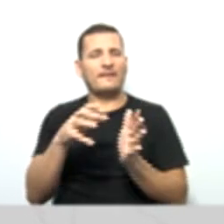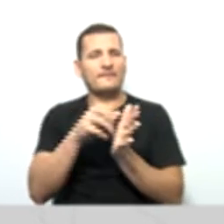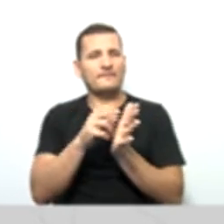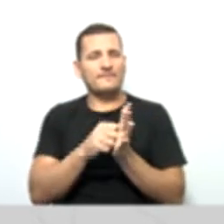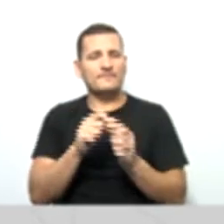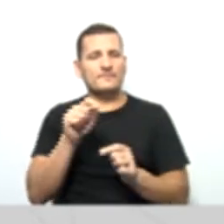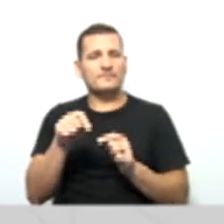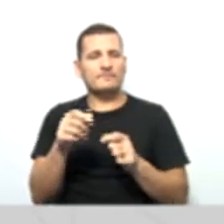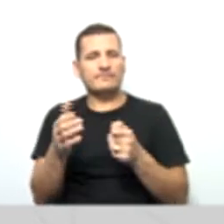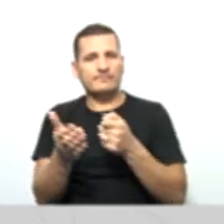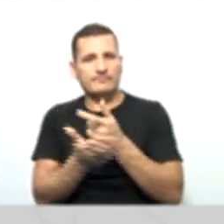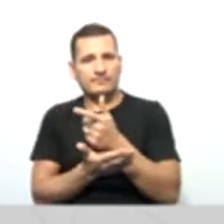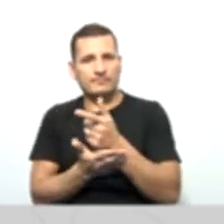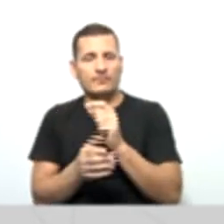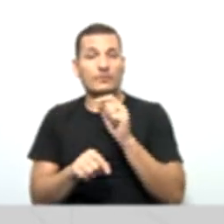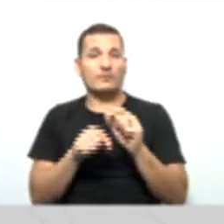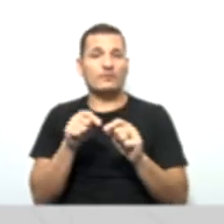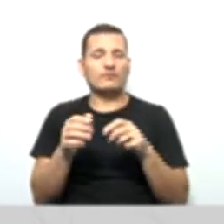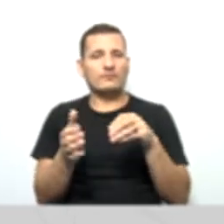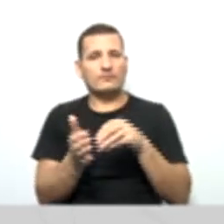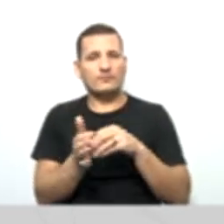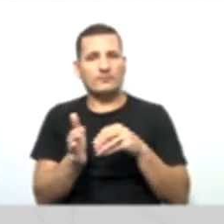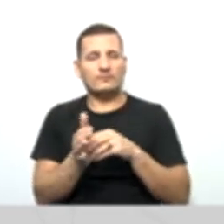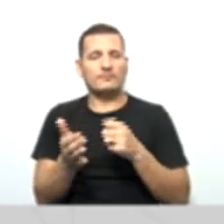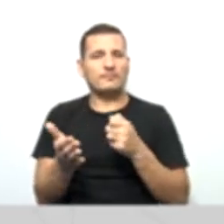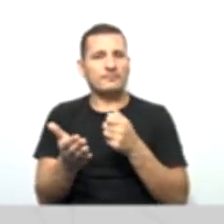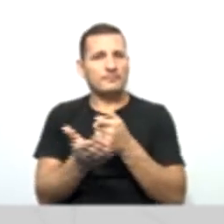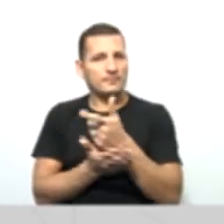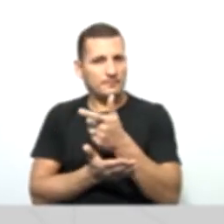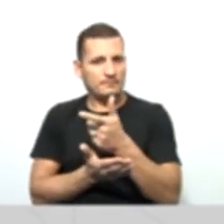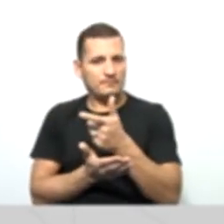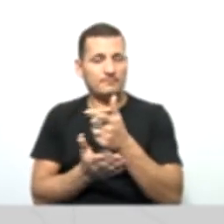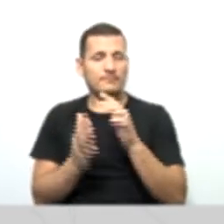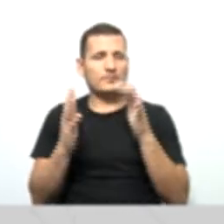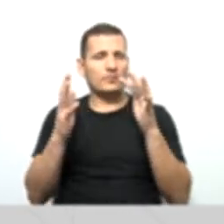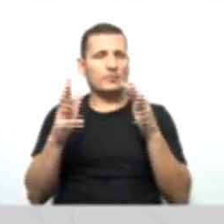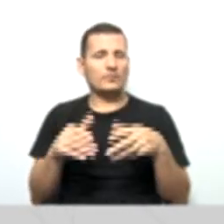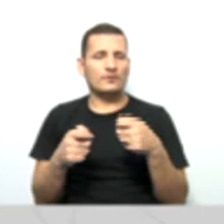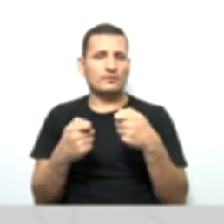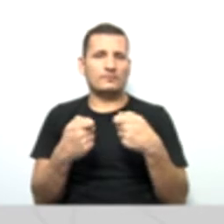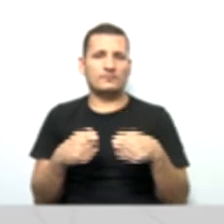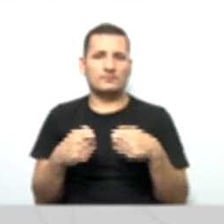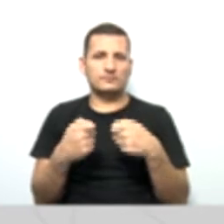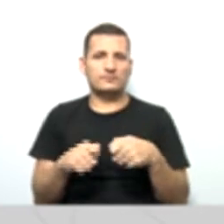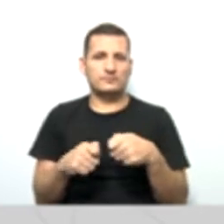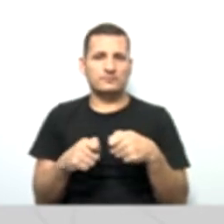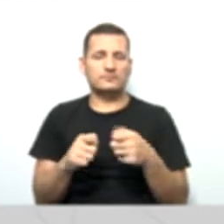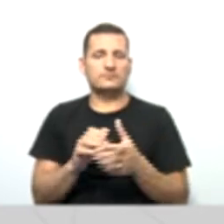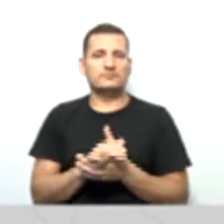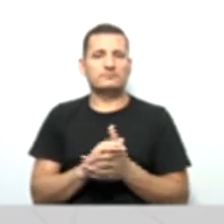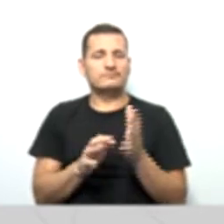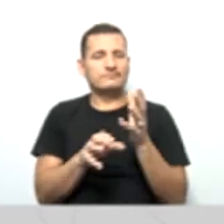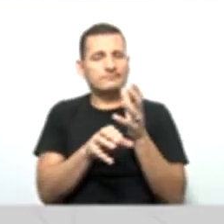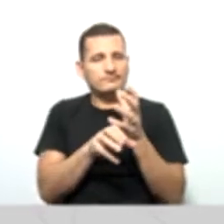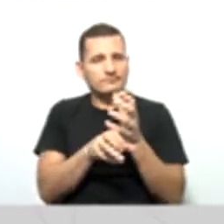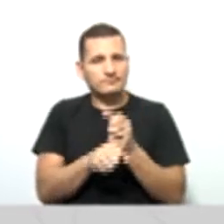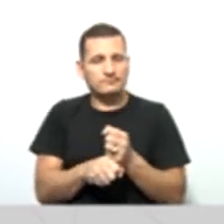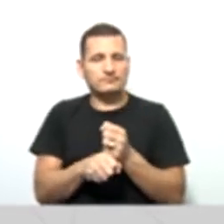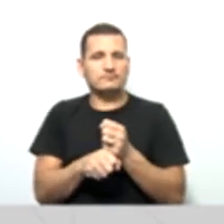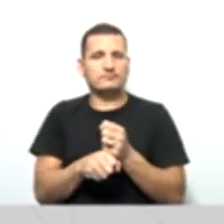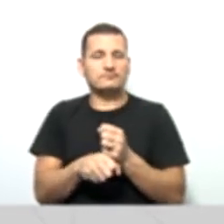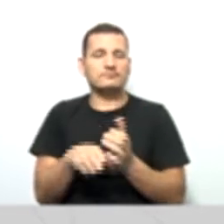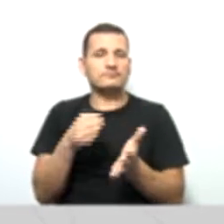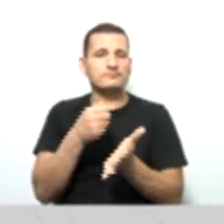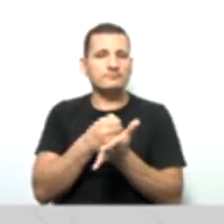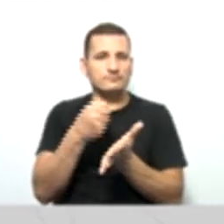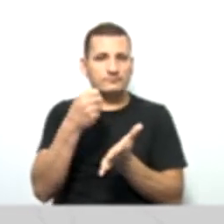foi pago, o que ainda vai vencer, tudo isso precisa ser contabilizado, né? Os contratos têm